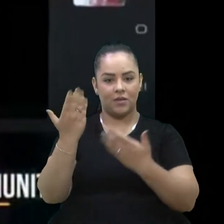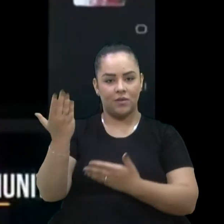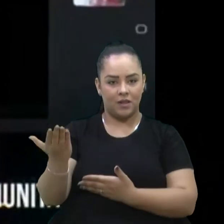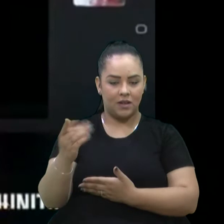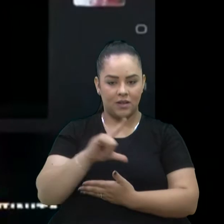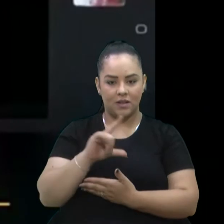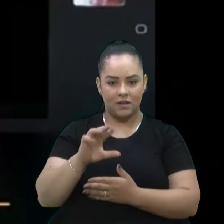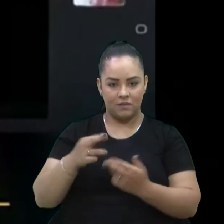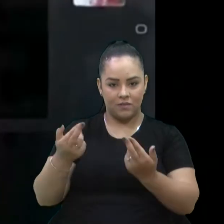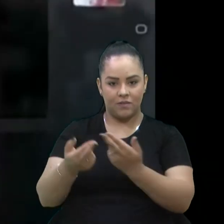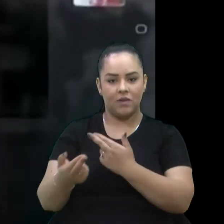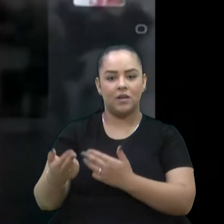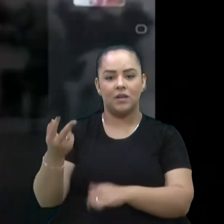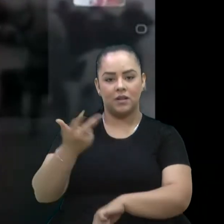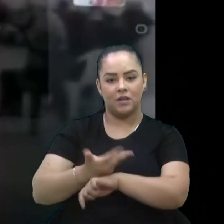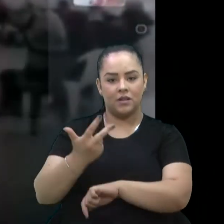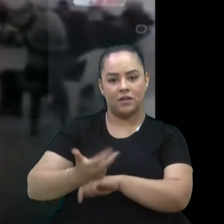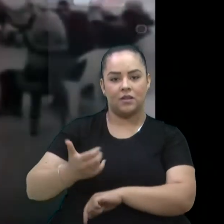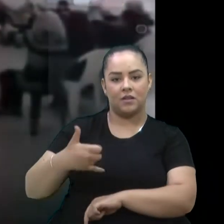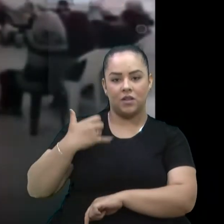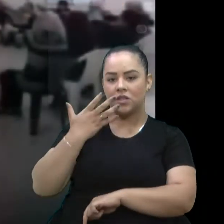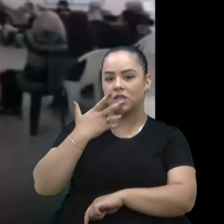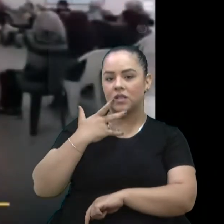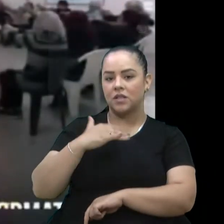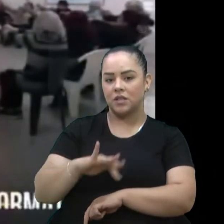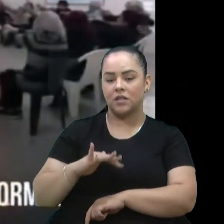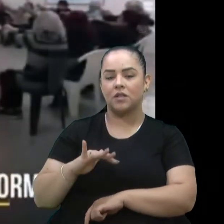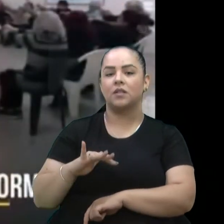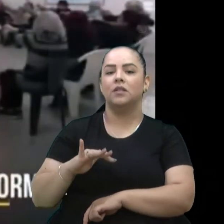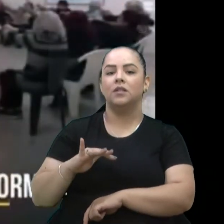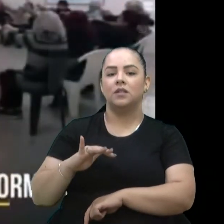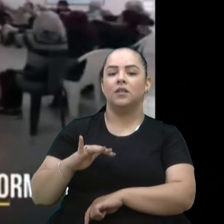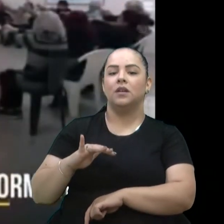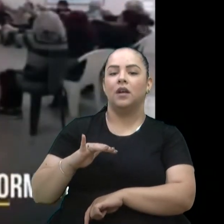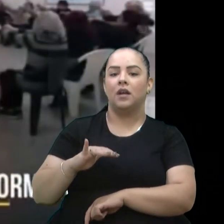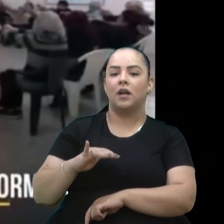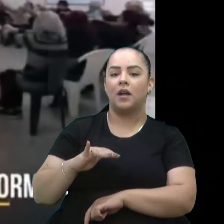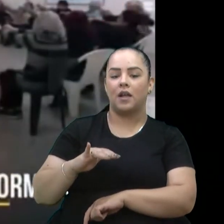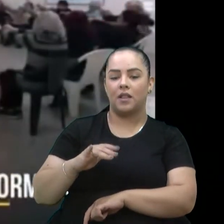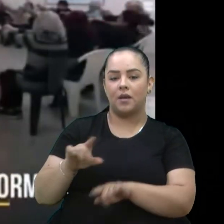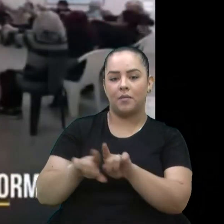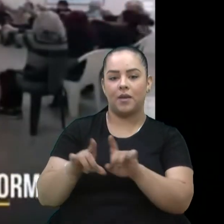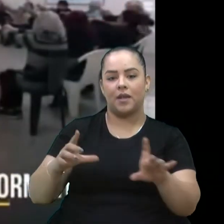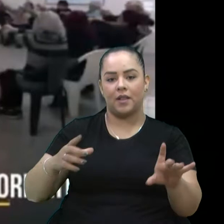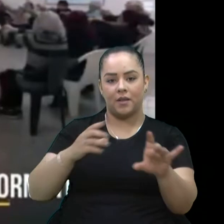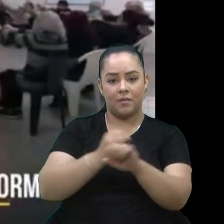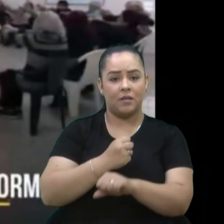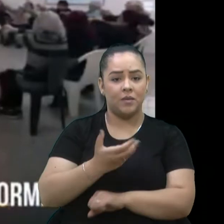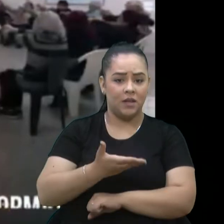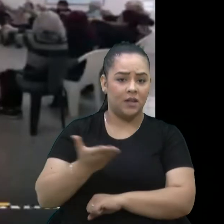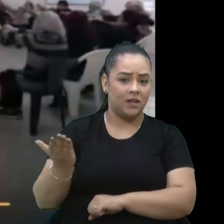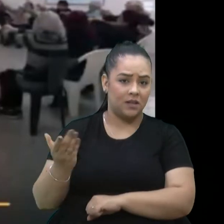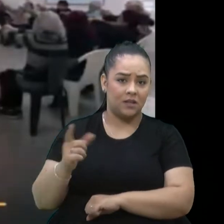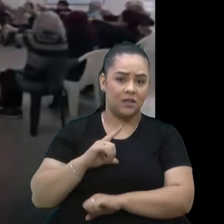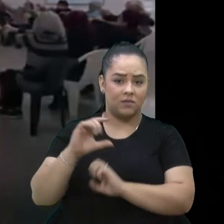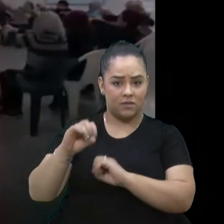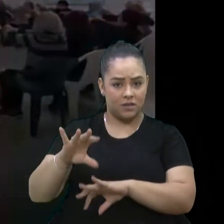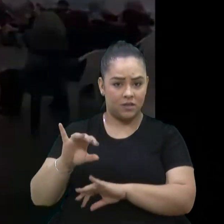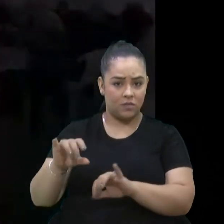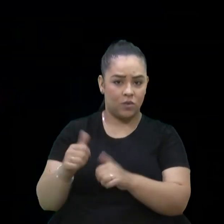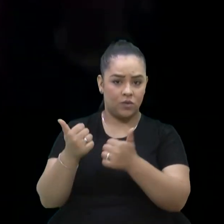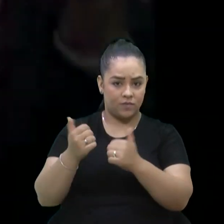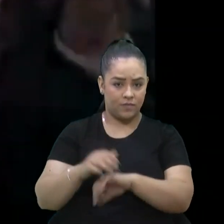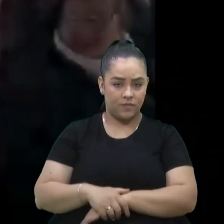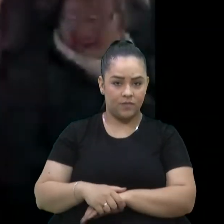idosos, crianças, adolescentes e animais, no intuito de educar, no